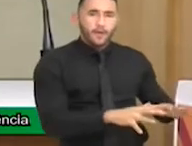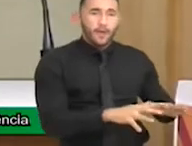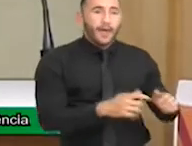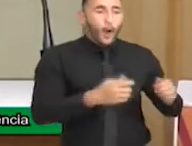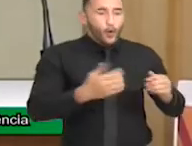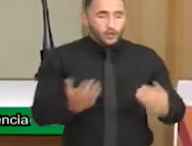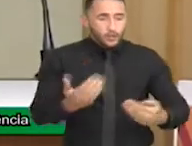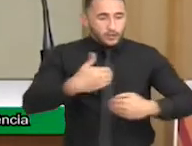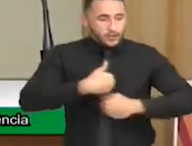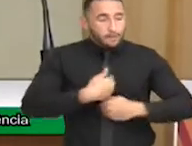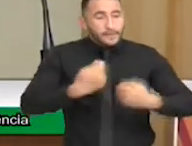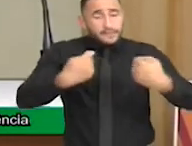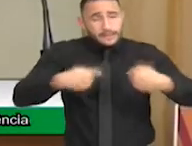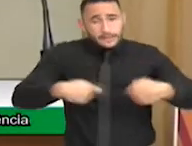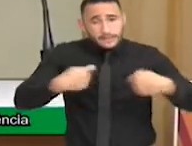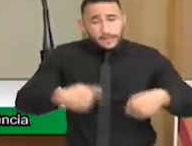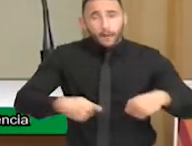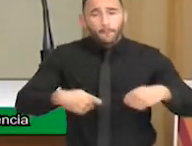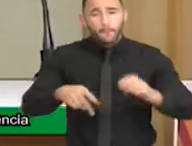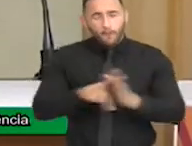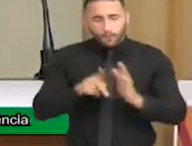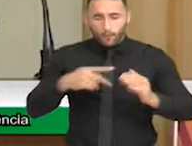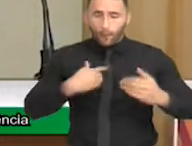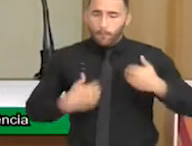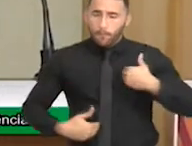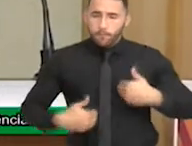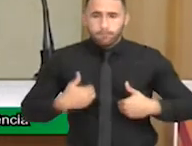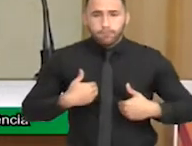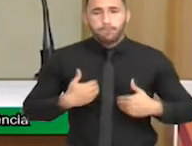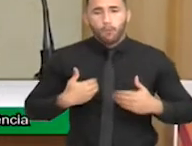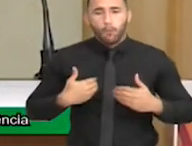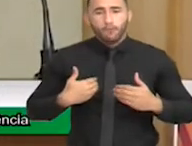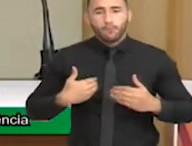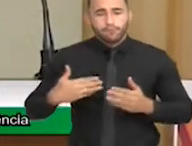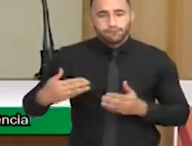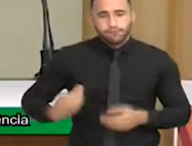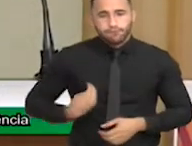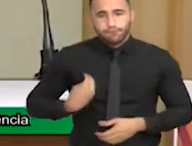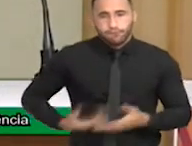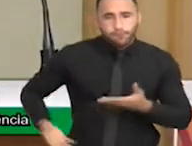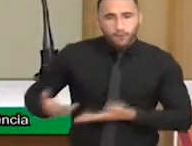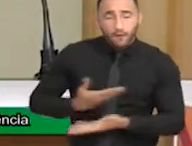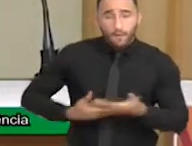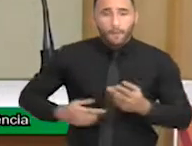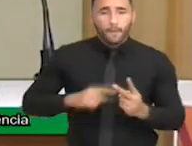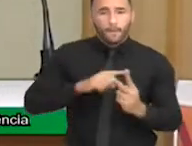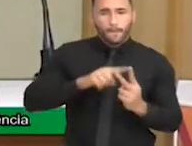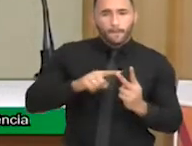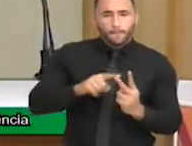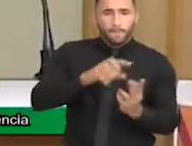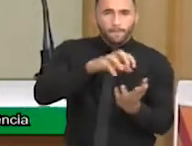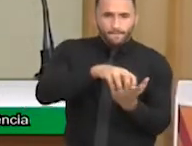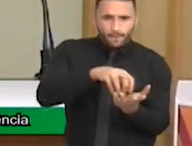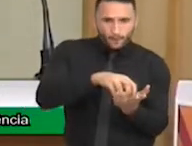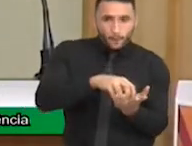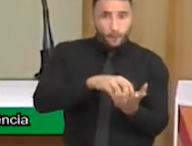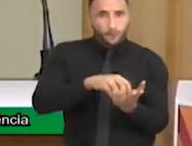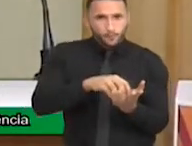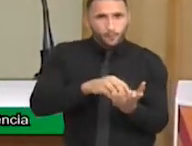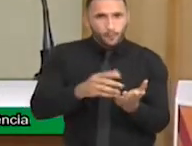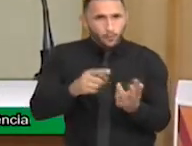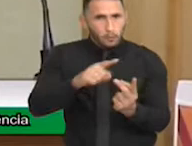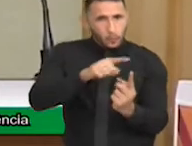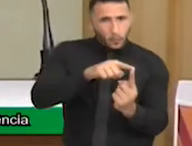sensório comportamental. Dentro dos dois centros de reabilitação que temos, ser tipo dois, um até foi recentemente